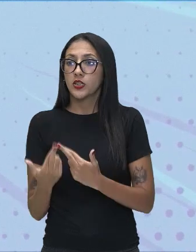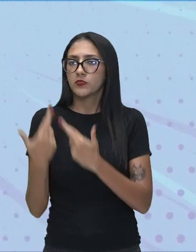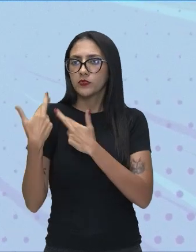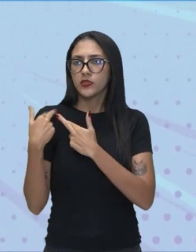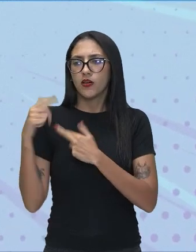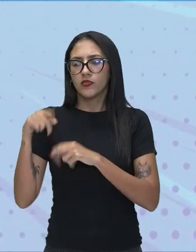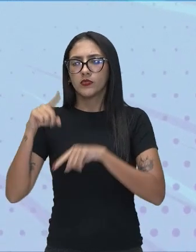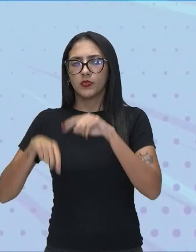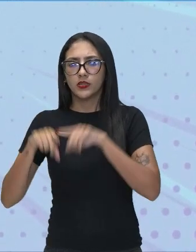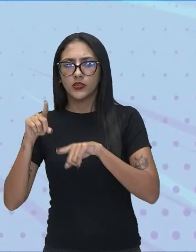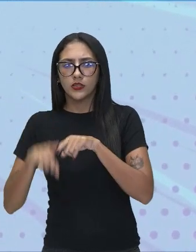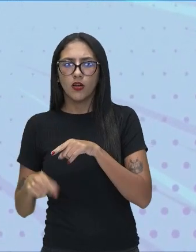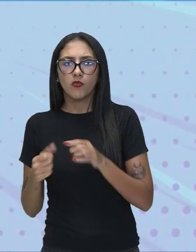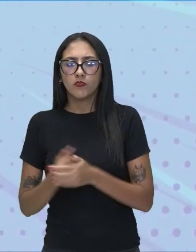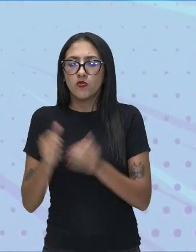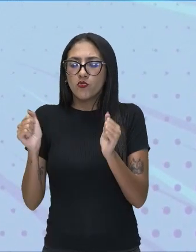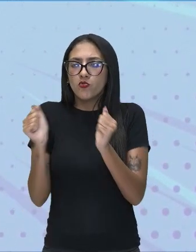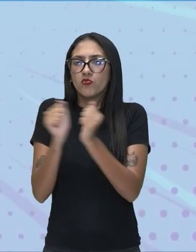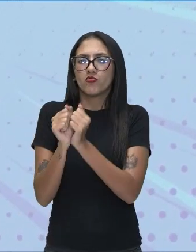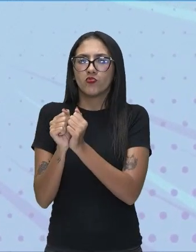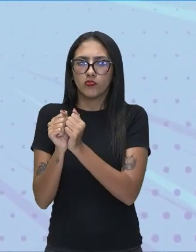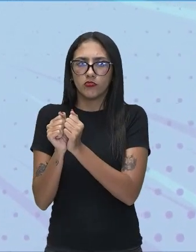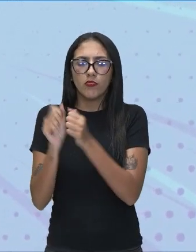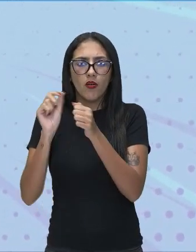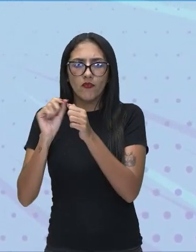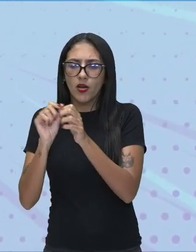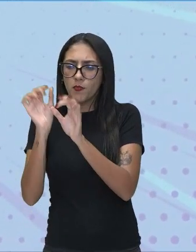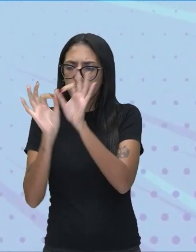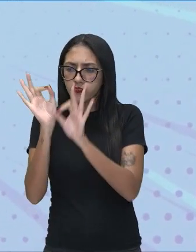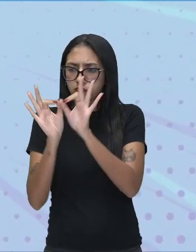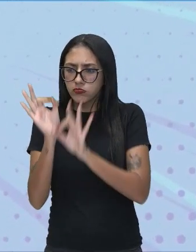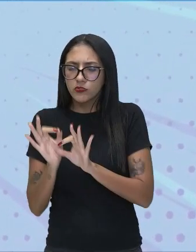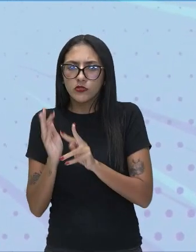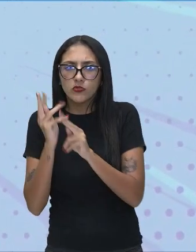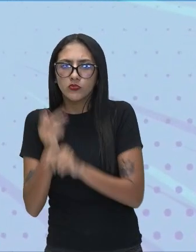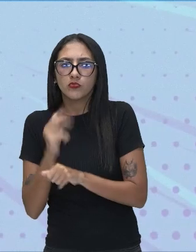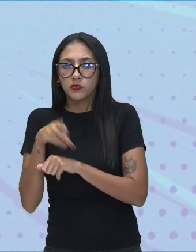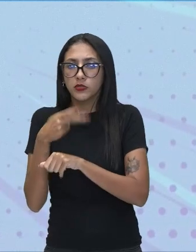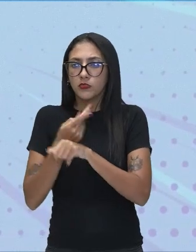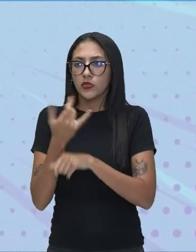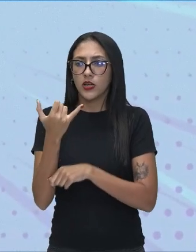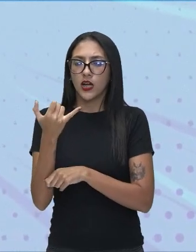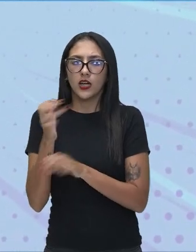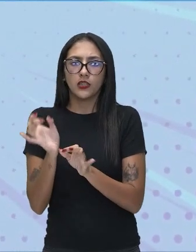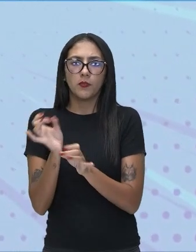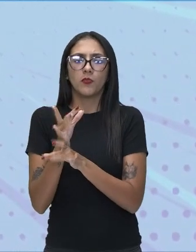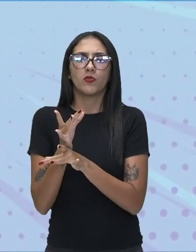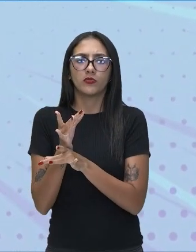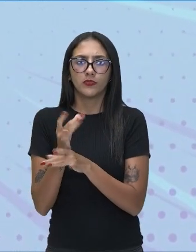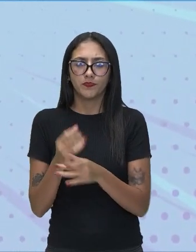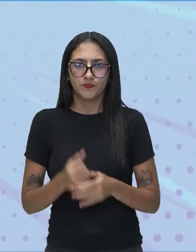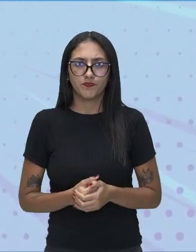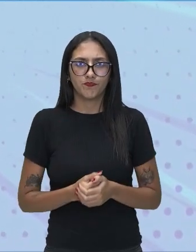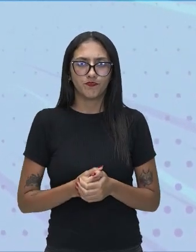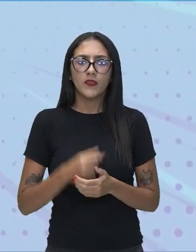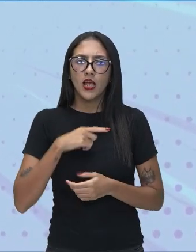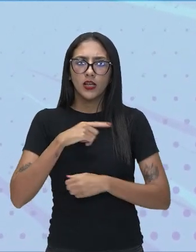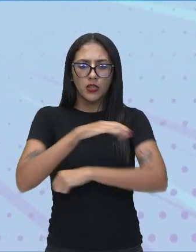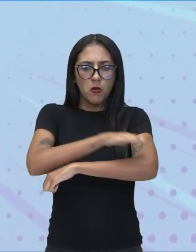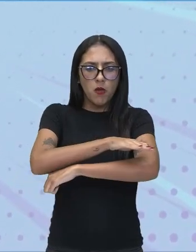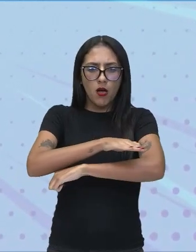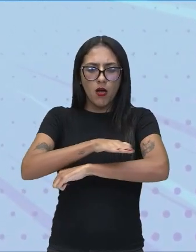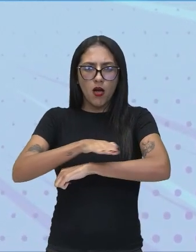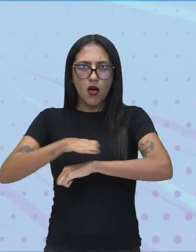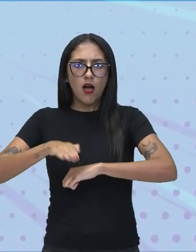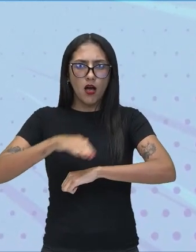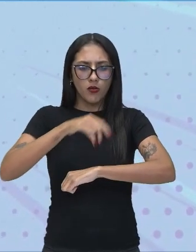reúnem todas essas partes para produzir a caneta que chegará às mãos dos consumidores. Em linhas de montagem automatizadas,